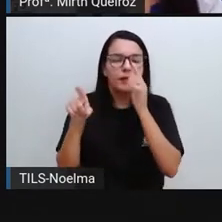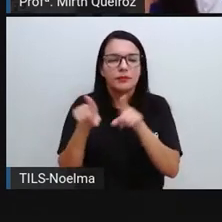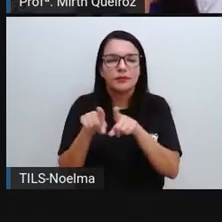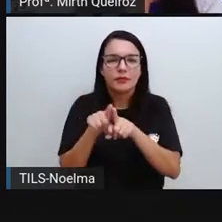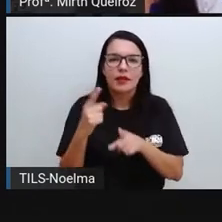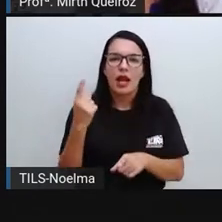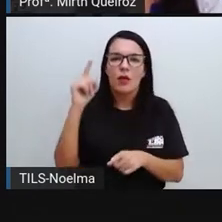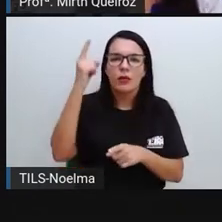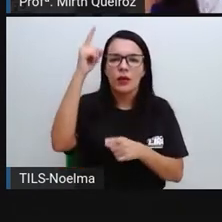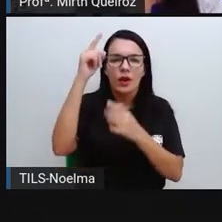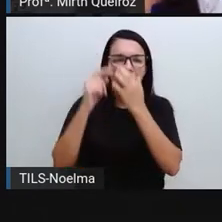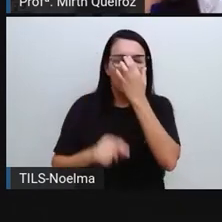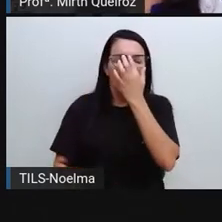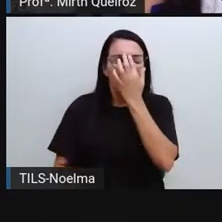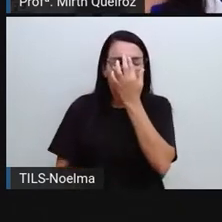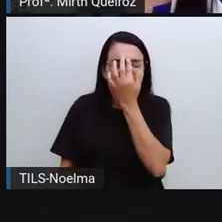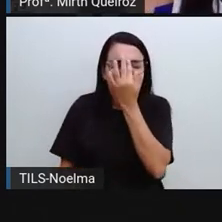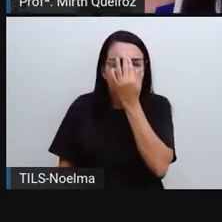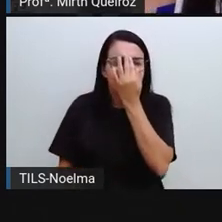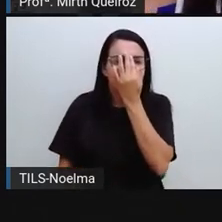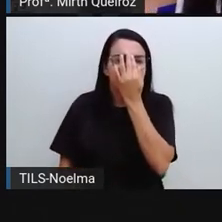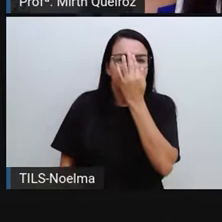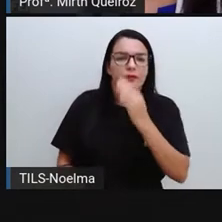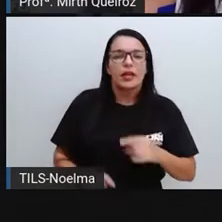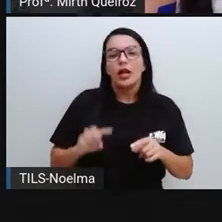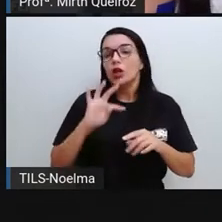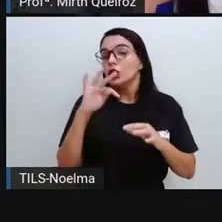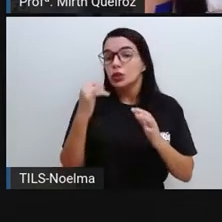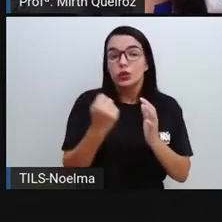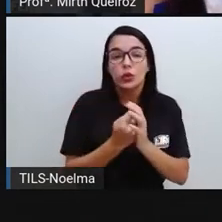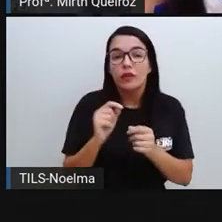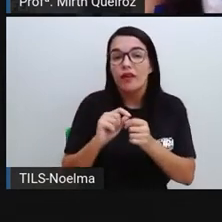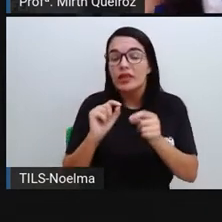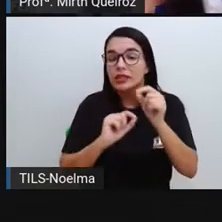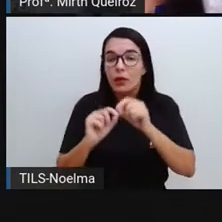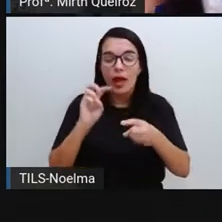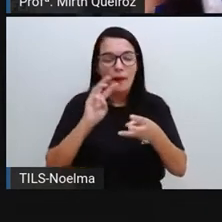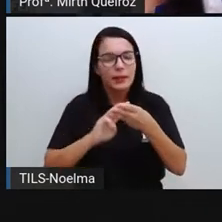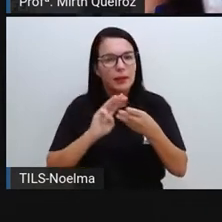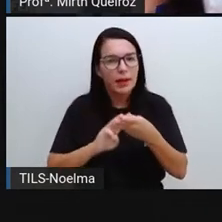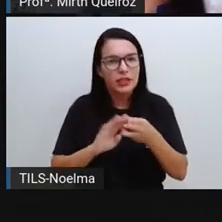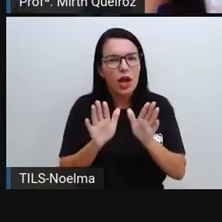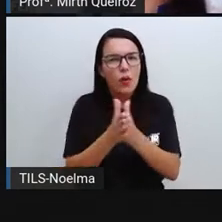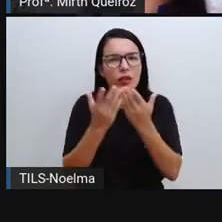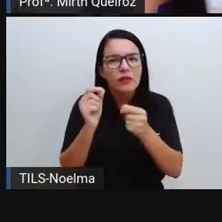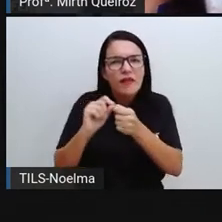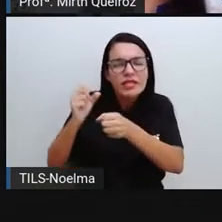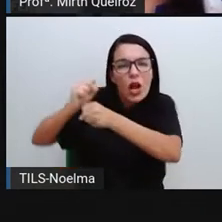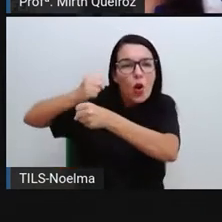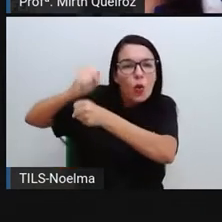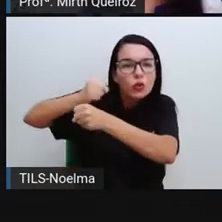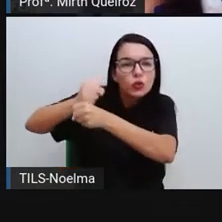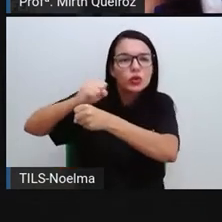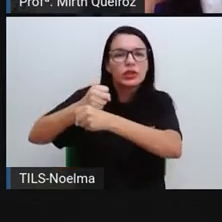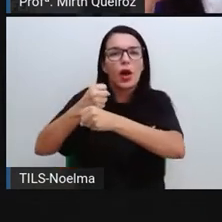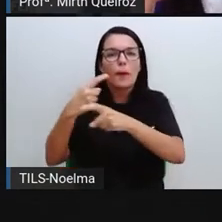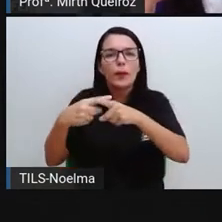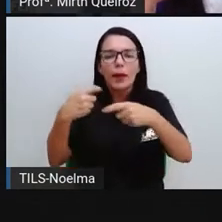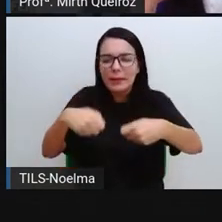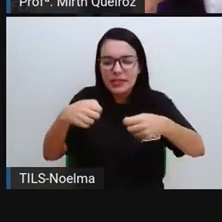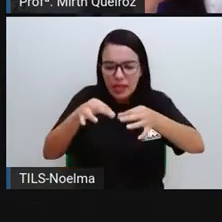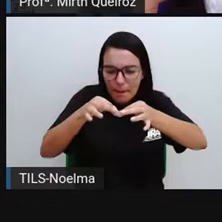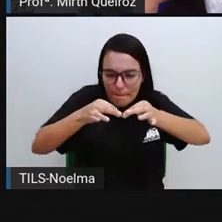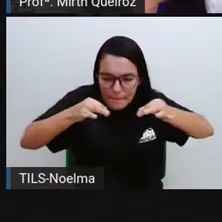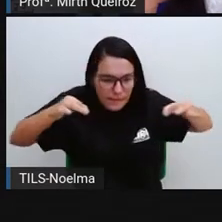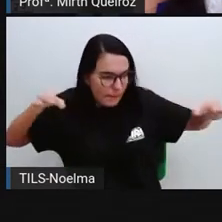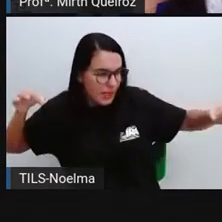Tudo isso é matemática. Quando se vai fazer uma construção, se usa muito a matemática porque a gente precisa de medidas, né? A gente